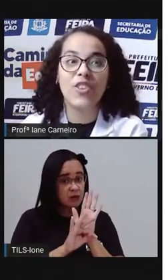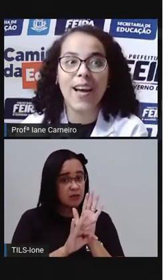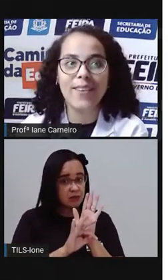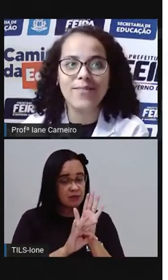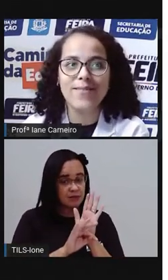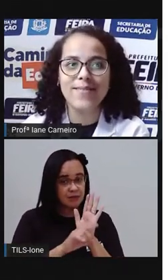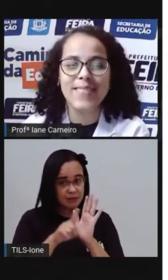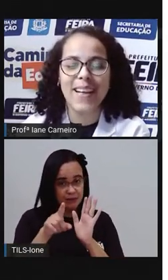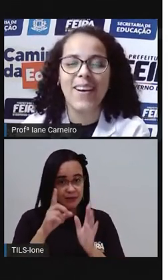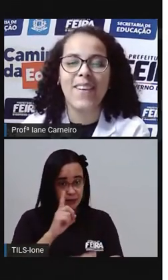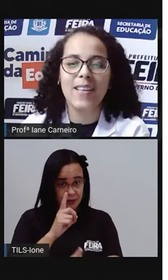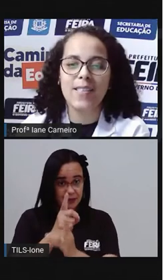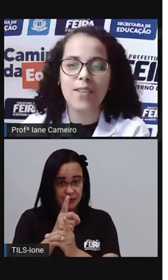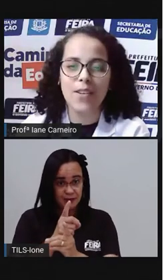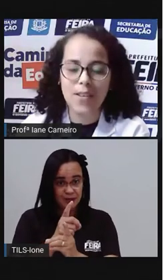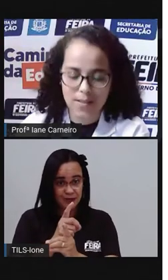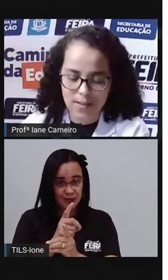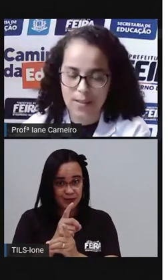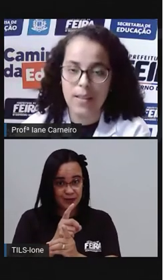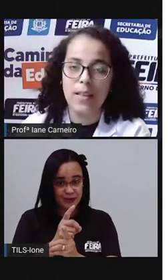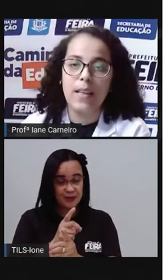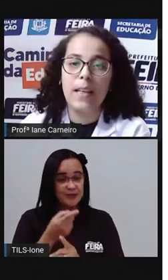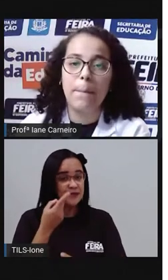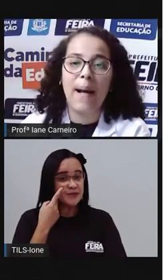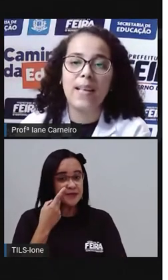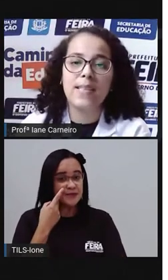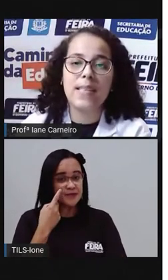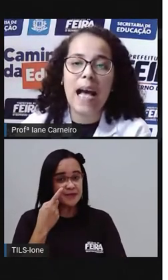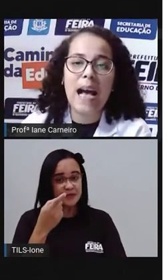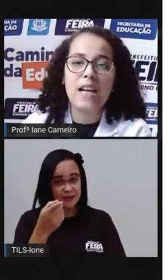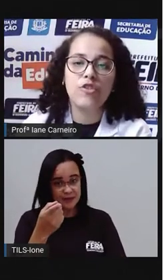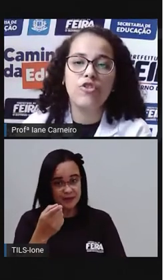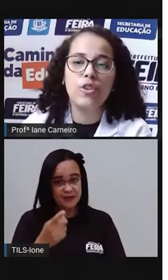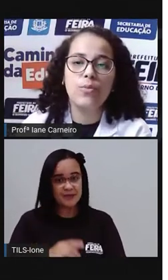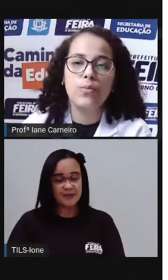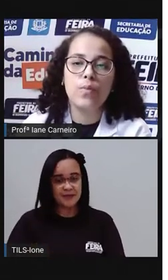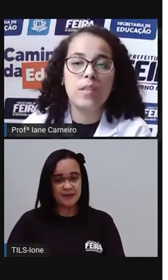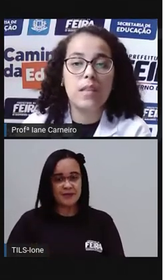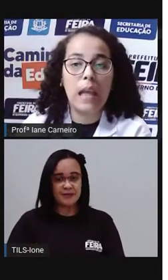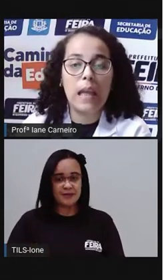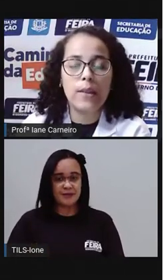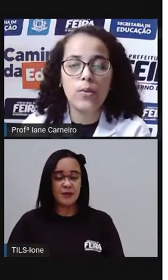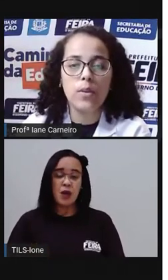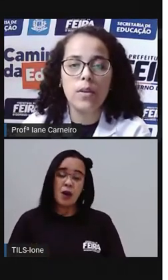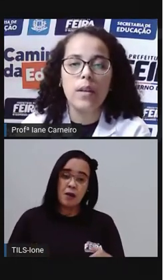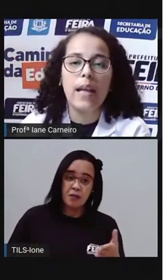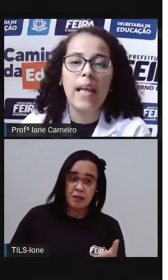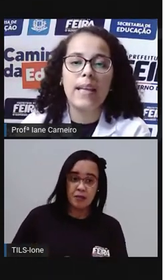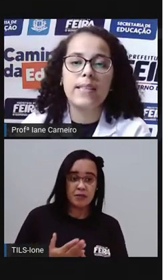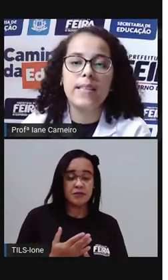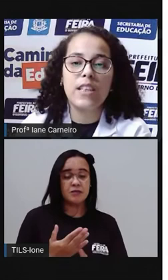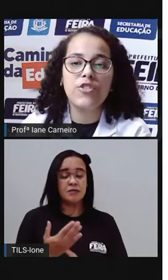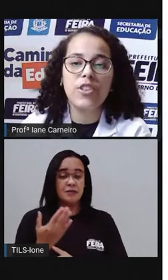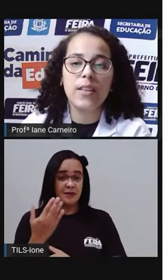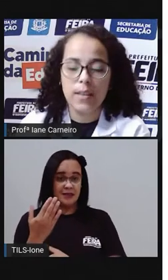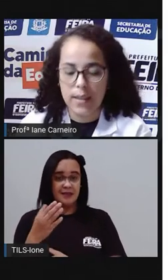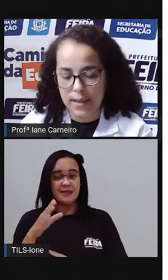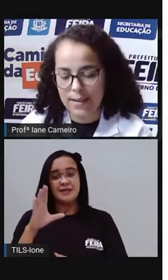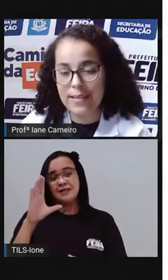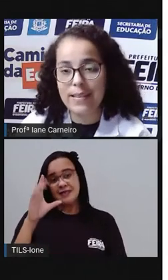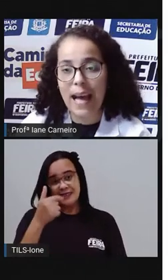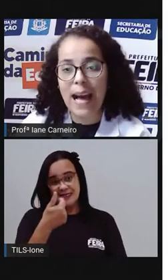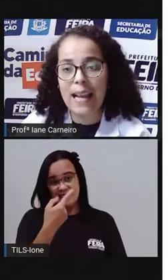Acharam? Olha só. Passar de um cento exige